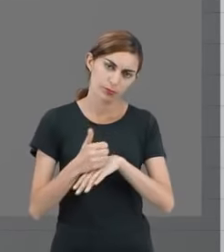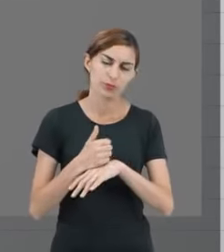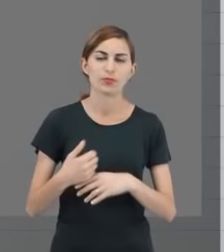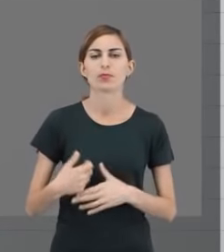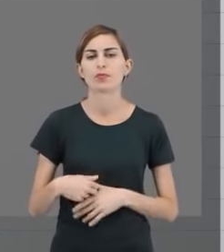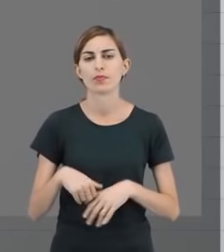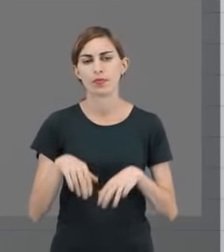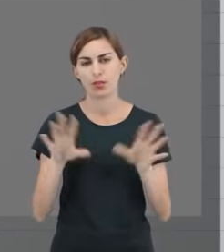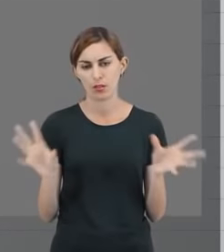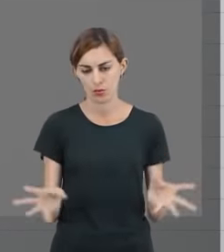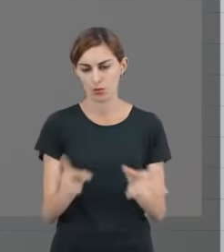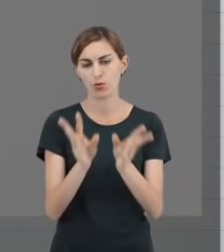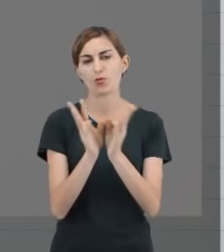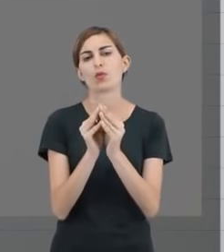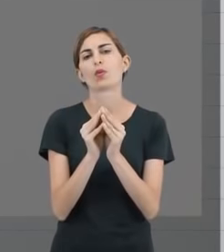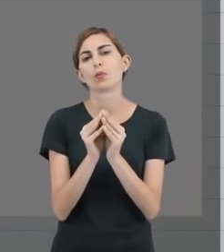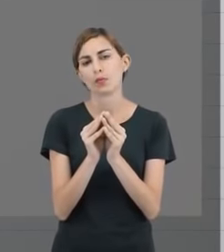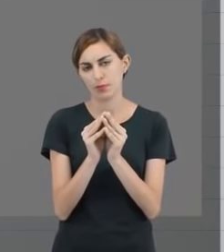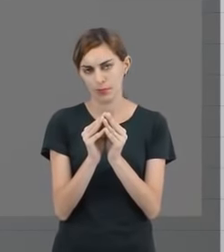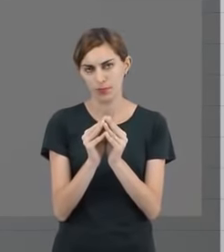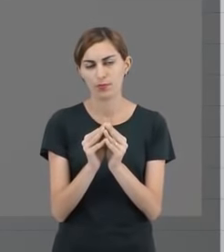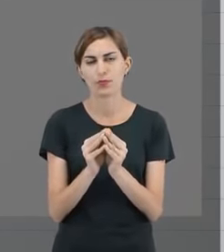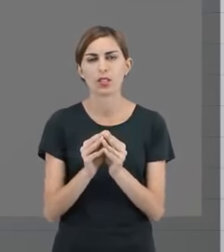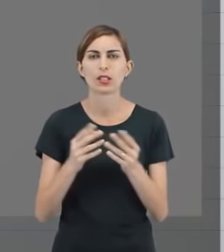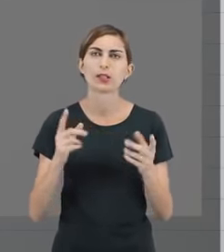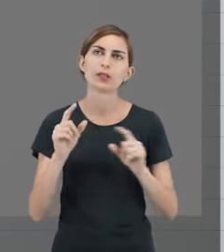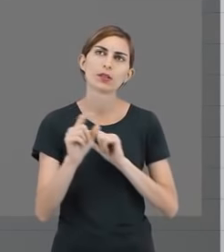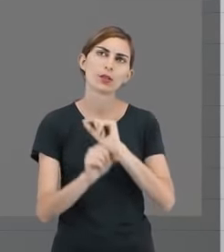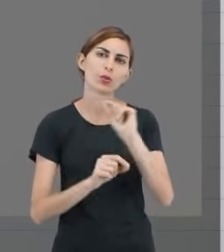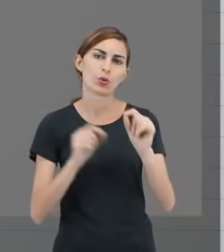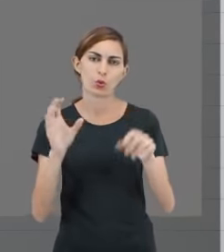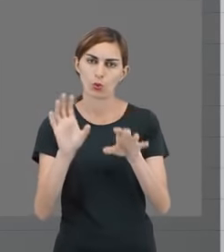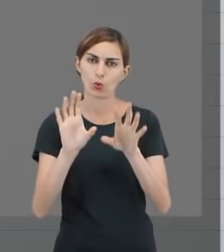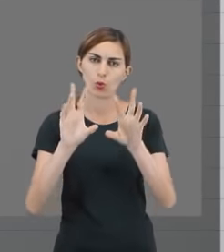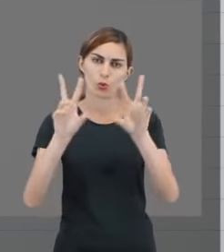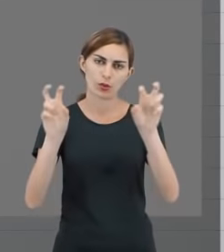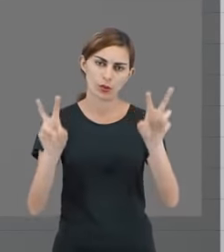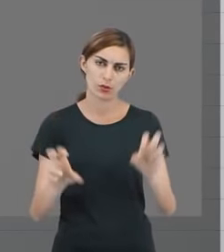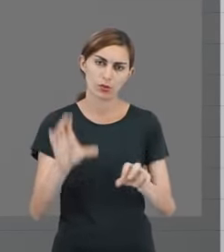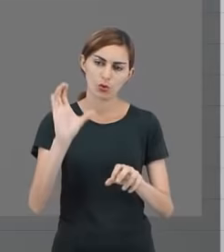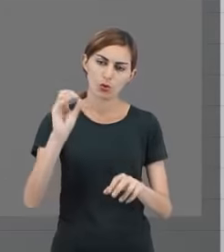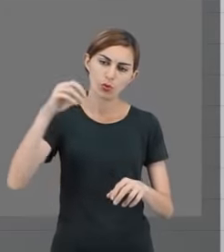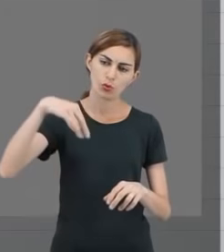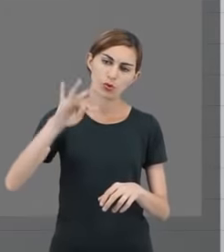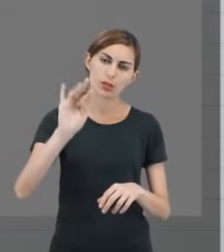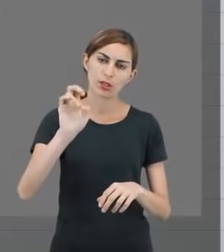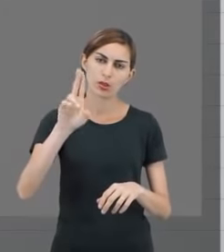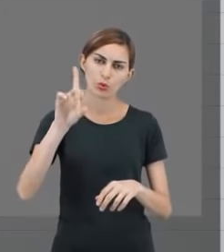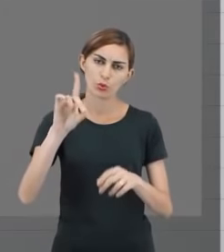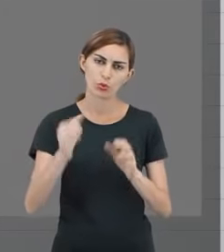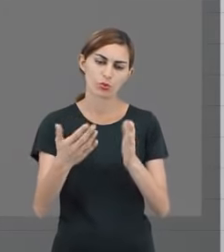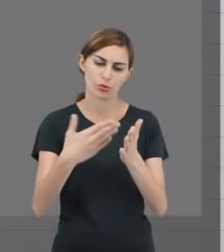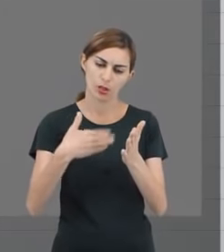complementam os conteúdos que você estudou no caderno,